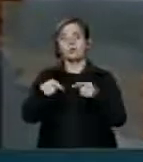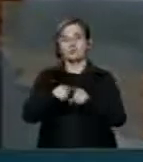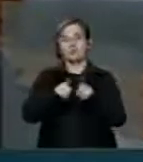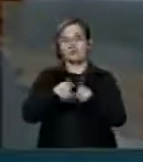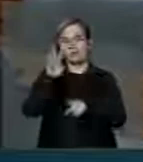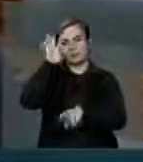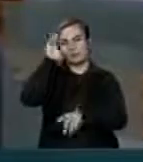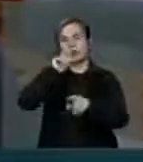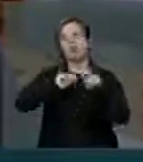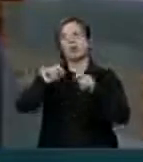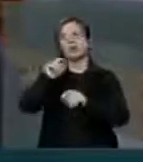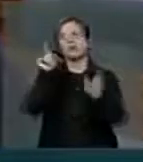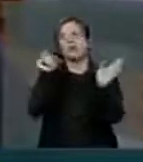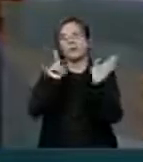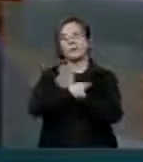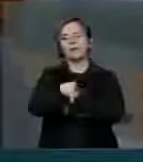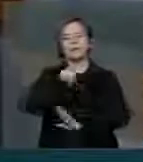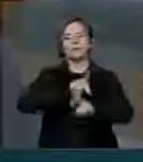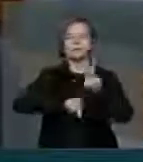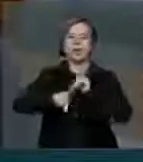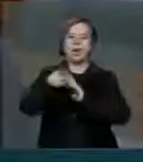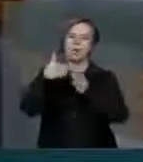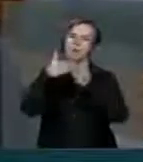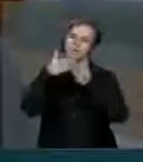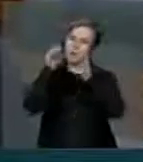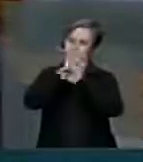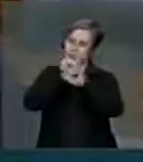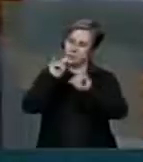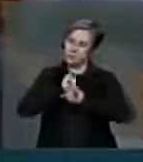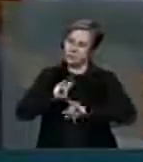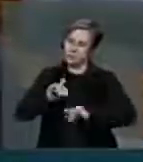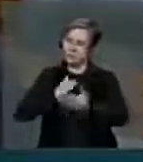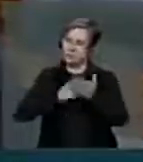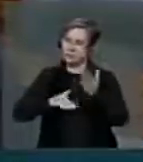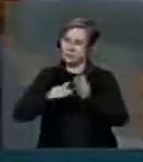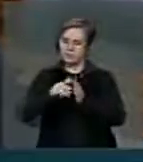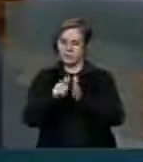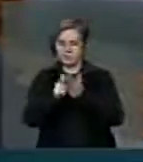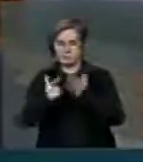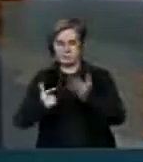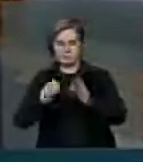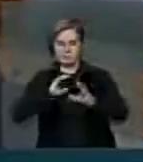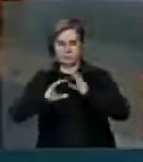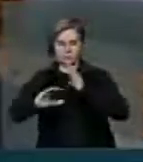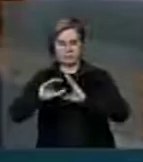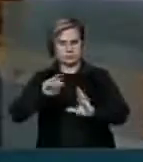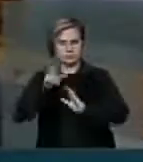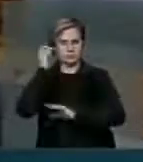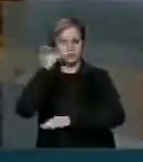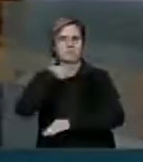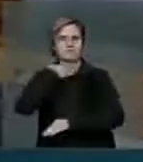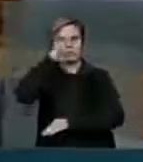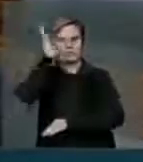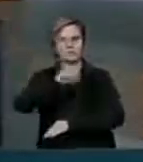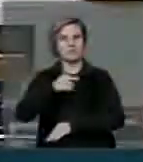perguntado ao povo e eu peço a vossa excelência que seja publicado nos órgãos de prensa dessa casa, o que penso sobre isso. Muito obrigado por te dizer.